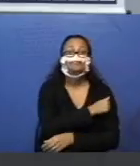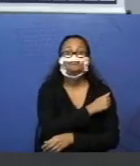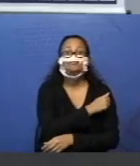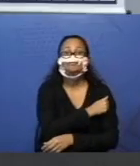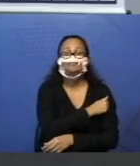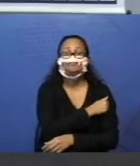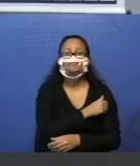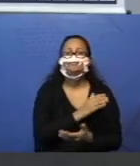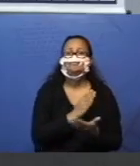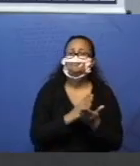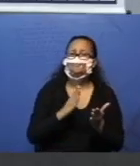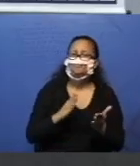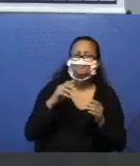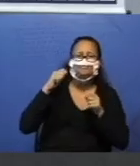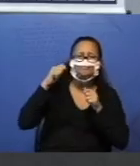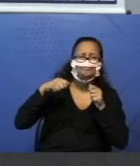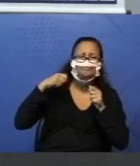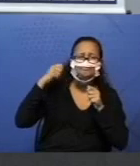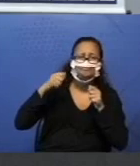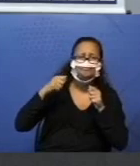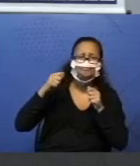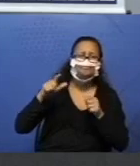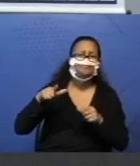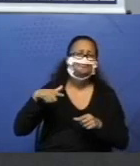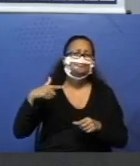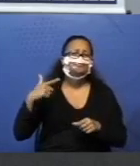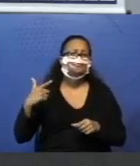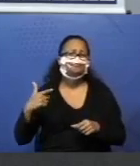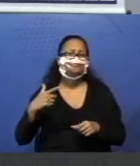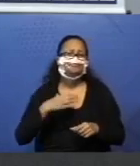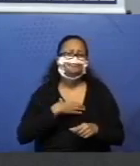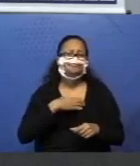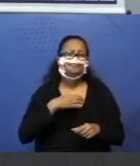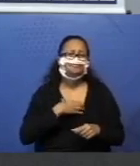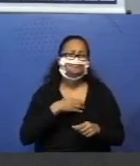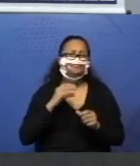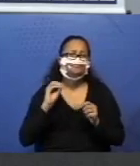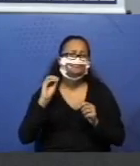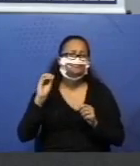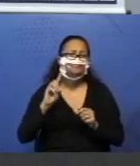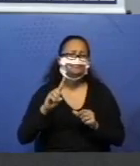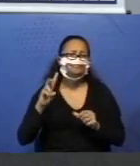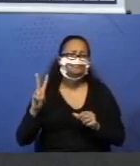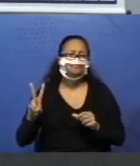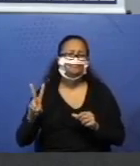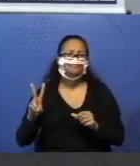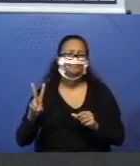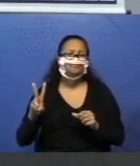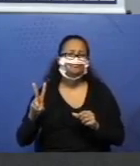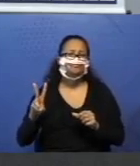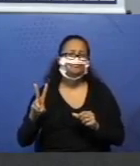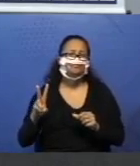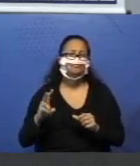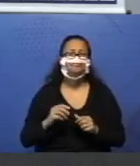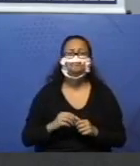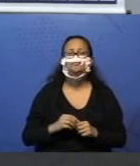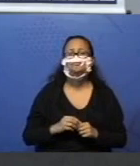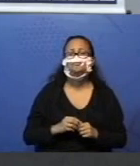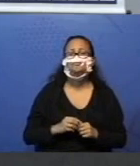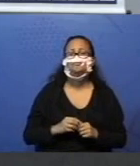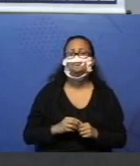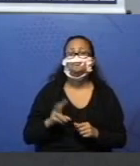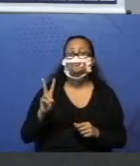Dá um pause aí, pensa em outra maneira de eu adicionar 12, com duas parcelas. Dois números eu vou